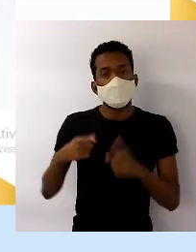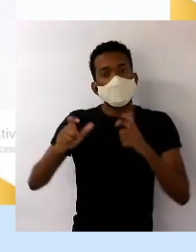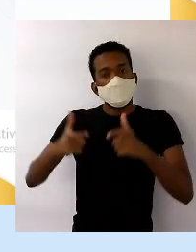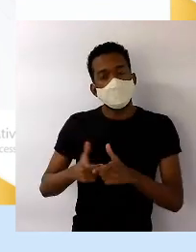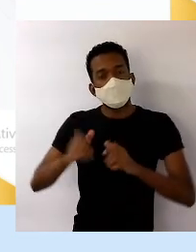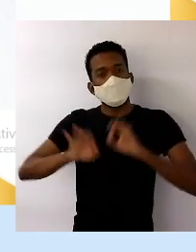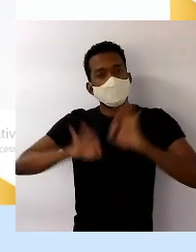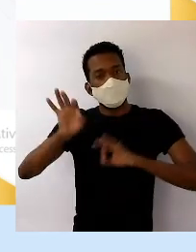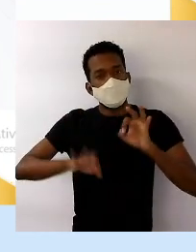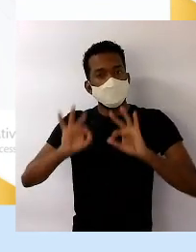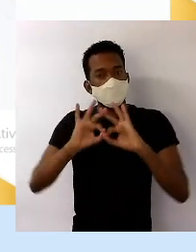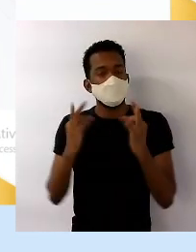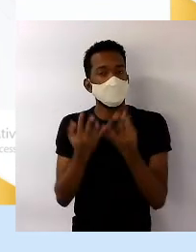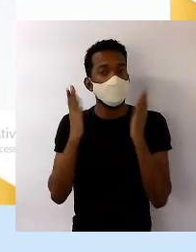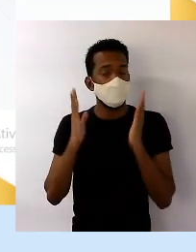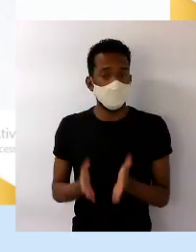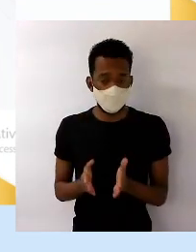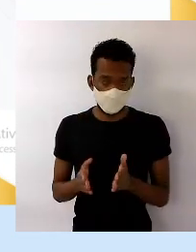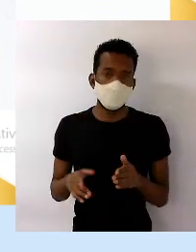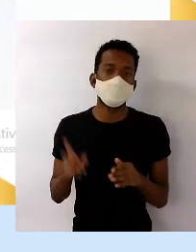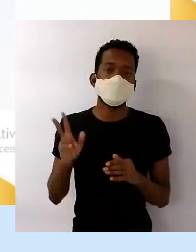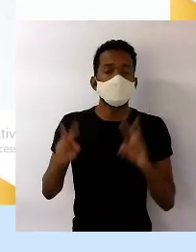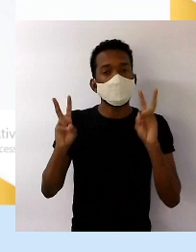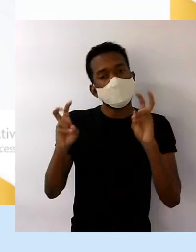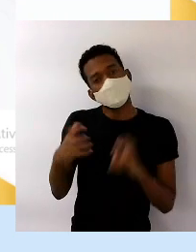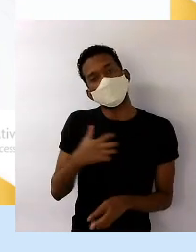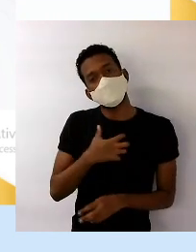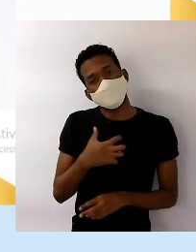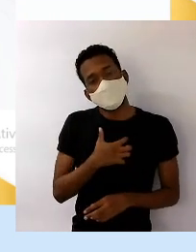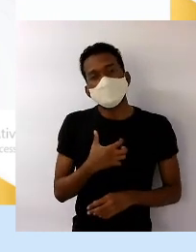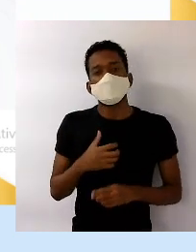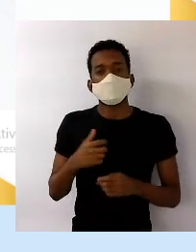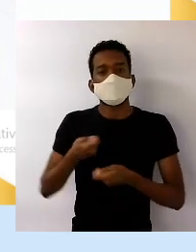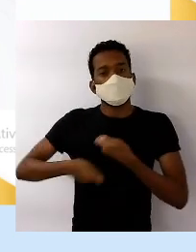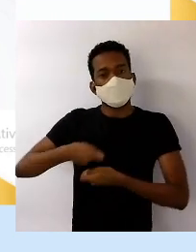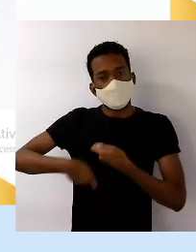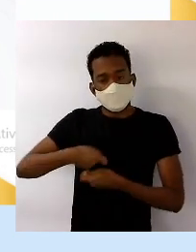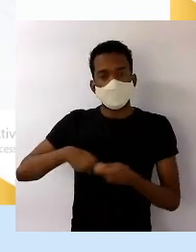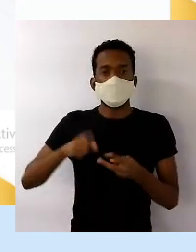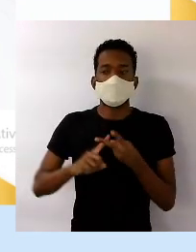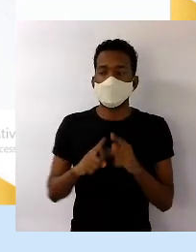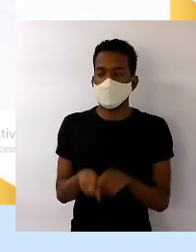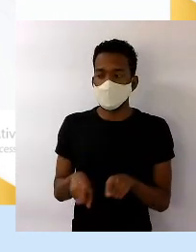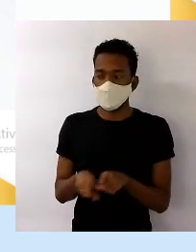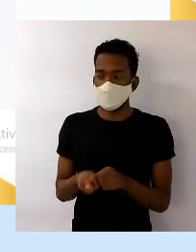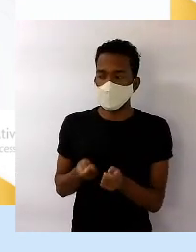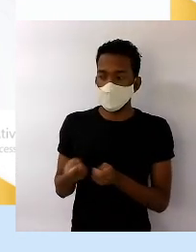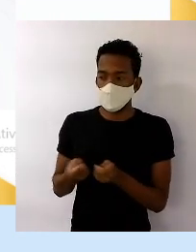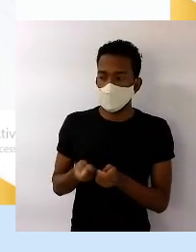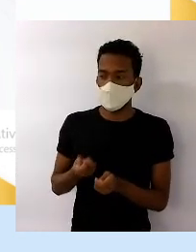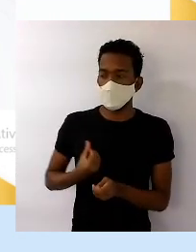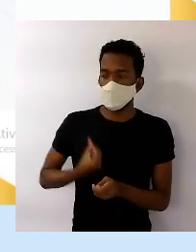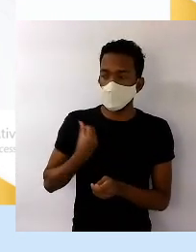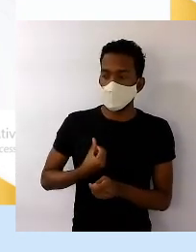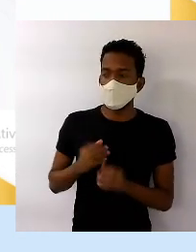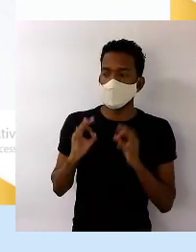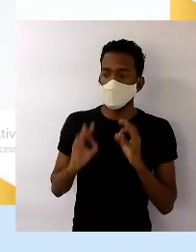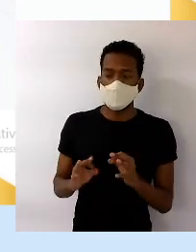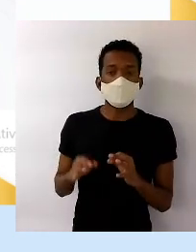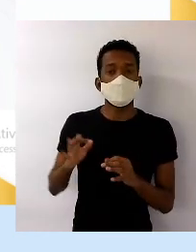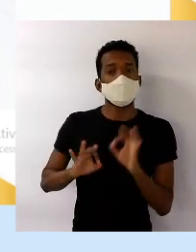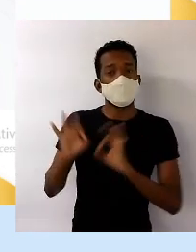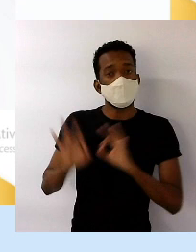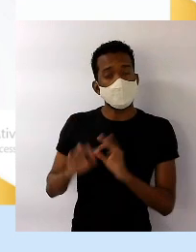familiar como uma forma econômica, como uma forma até de vida mesmo. O planejamento